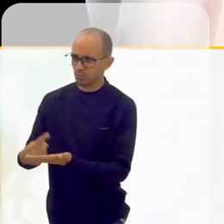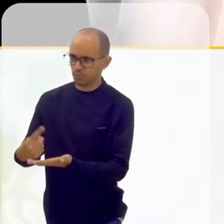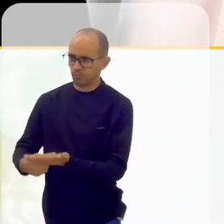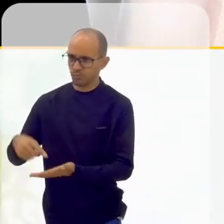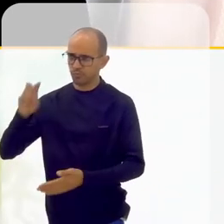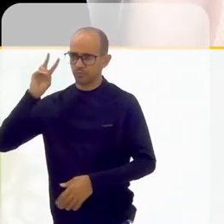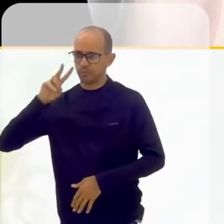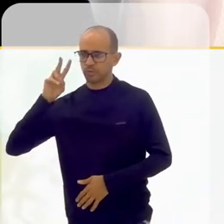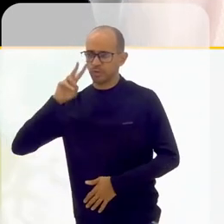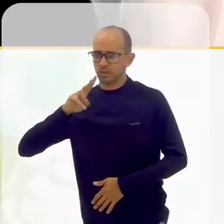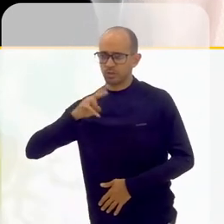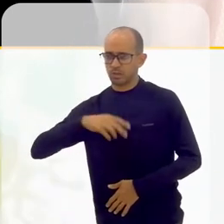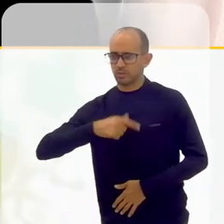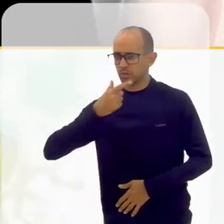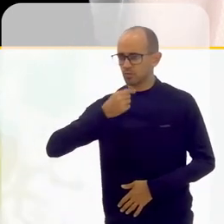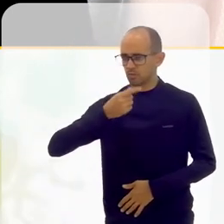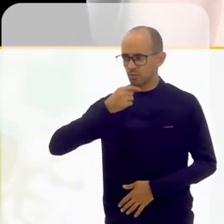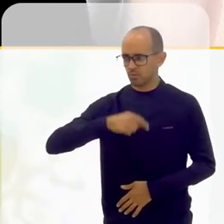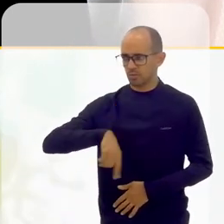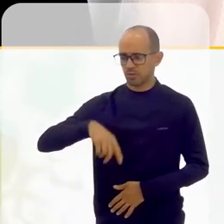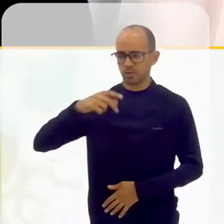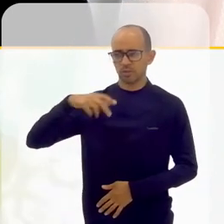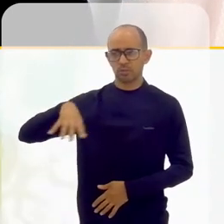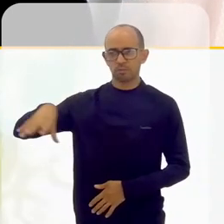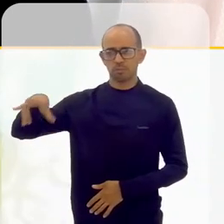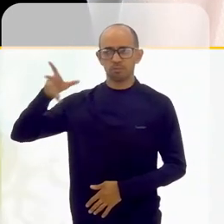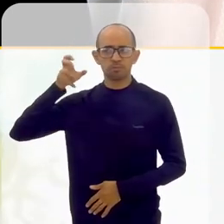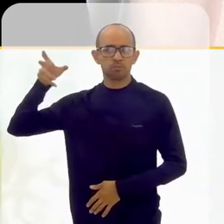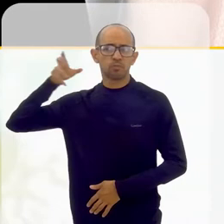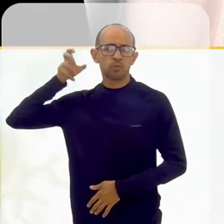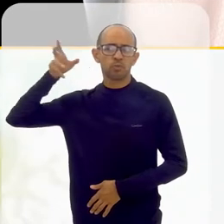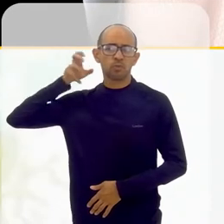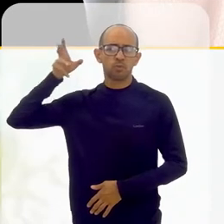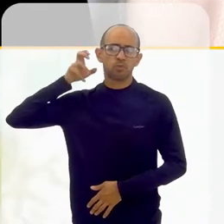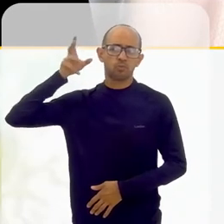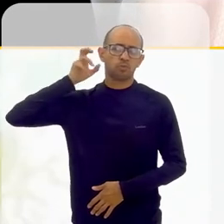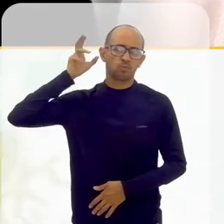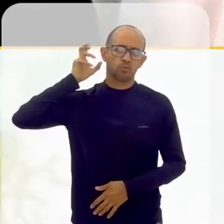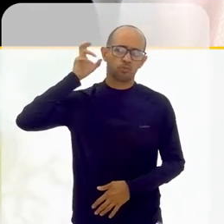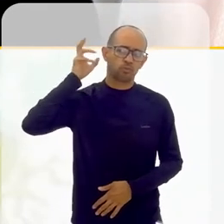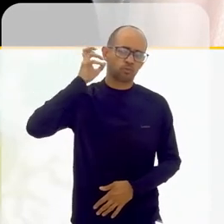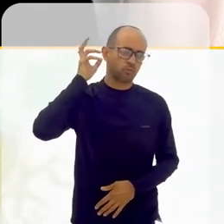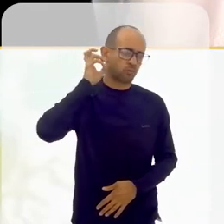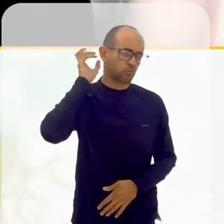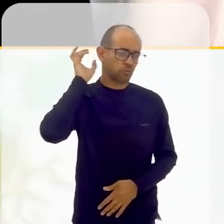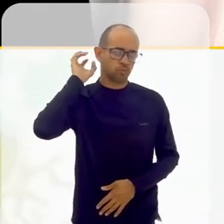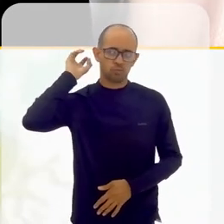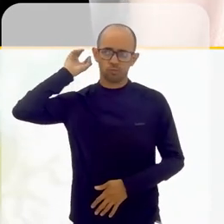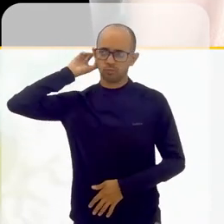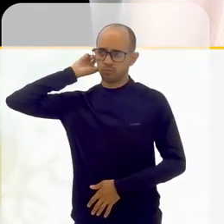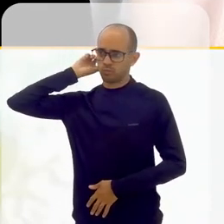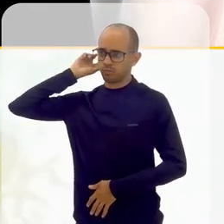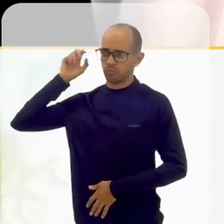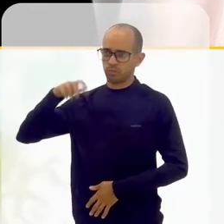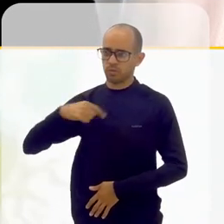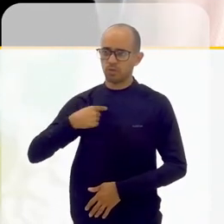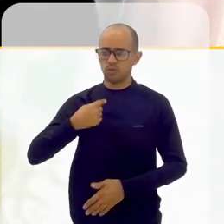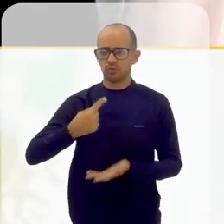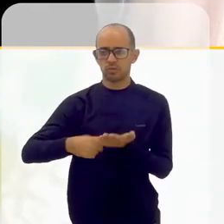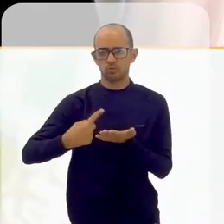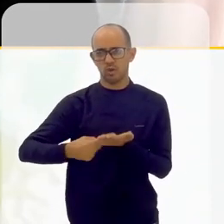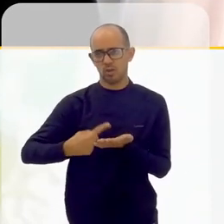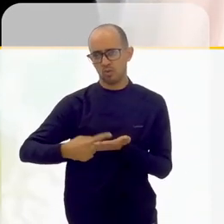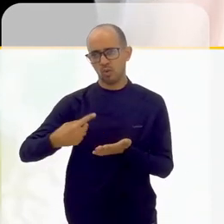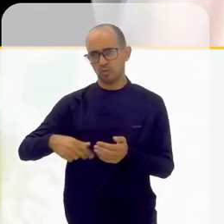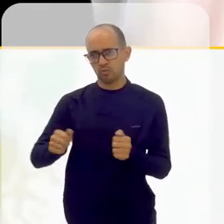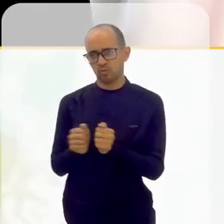Eu lembro de um usuário específico que ouvia esse tanto de vozes e ele pedia para as vozes ficarem quietas para ouvir eu explicar a aula porque